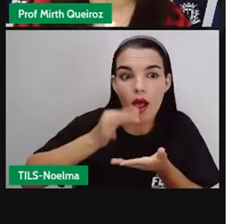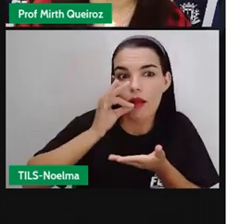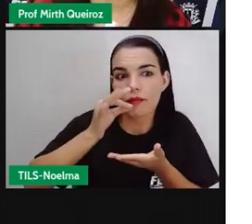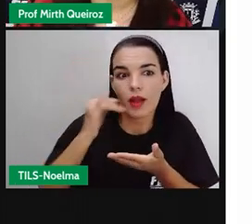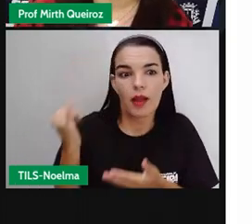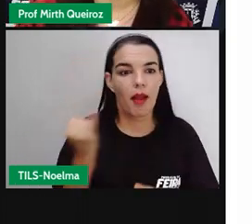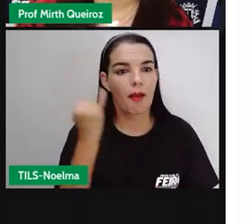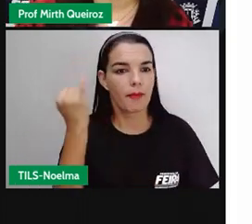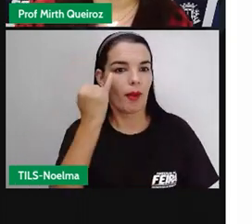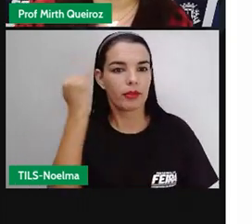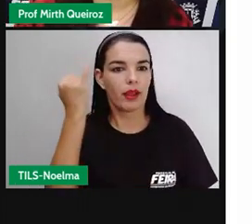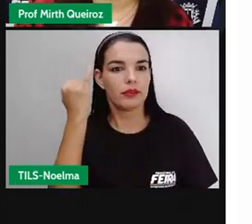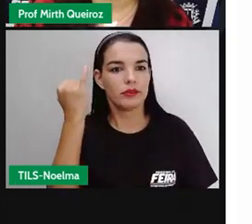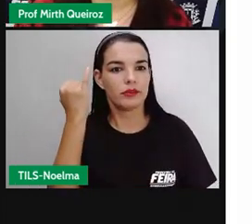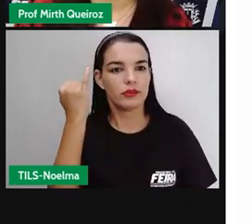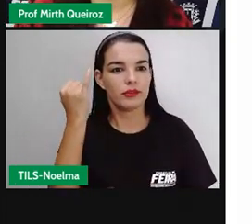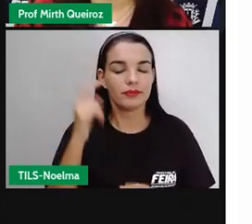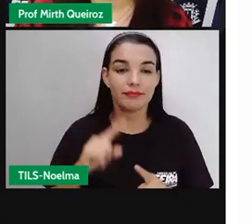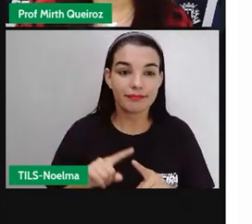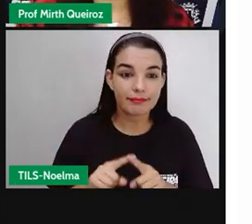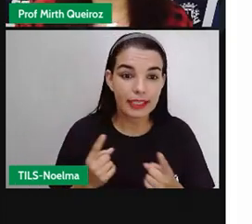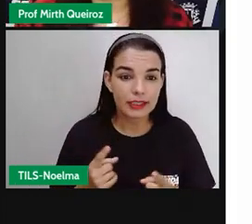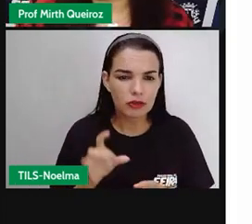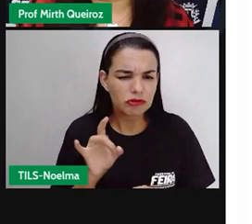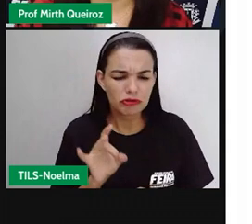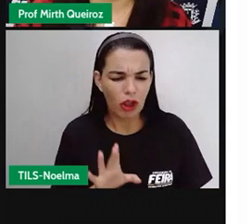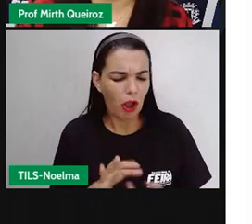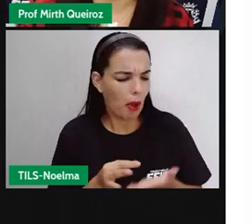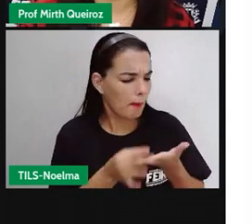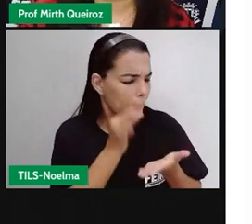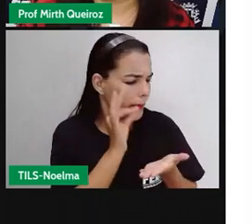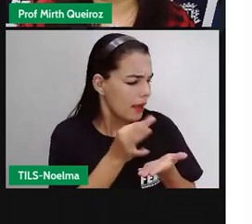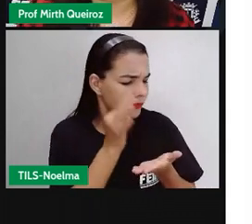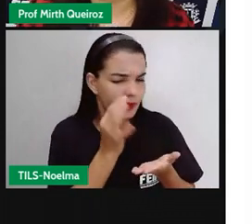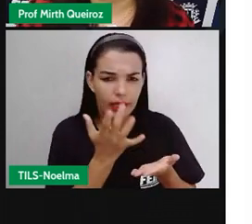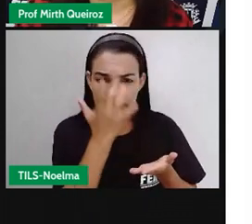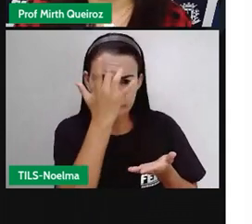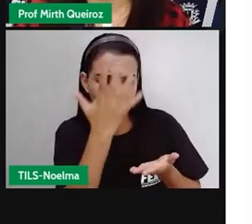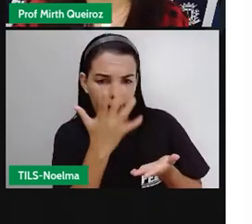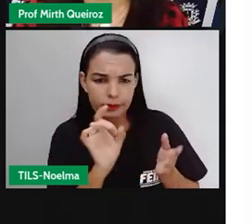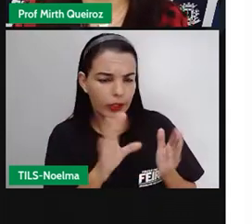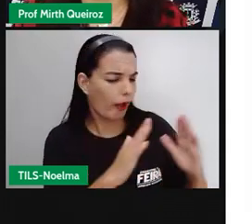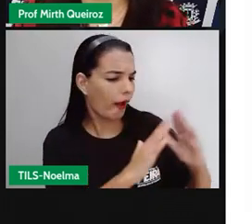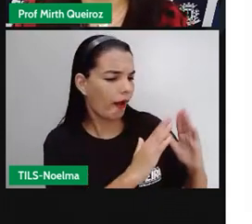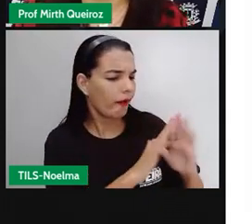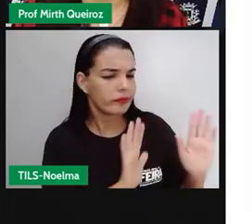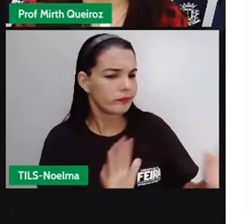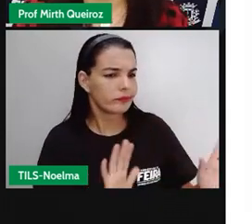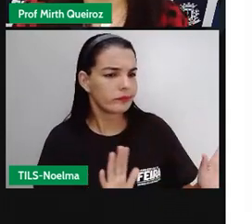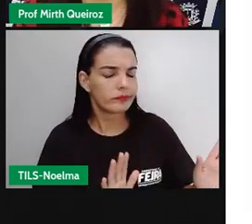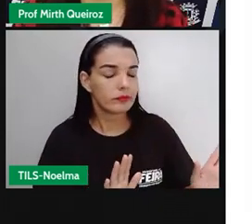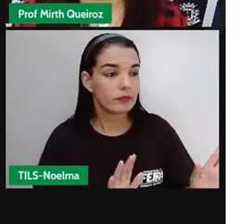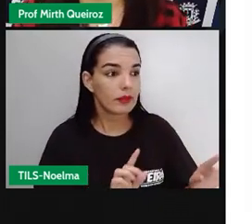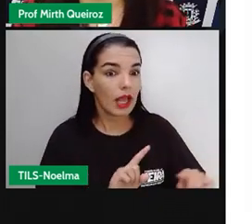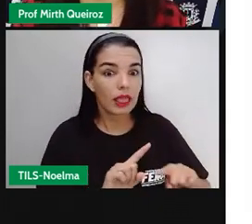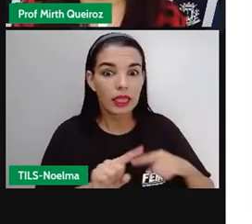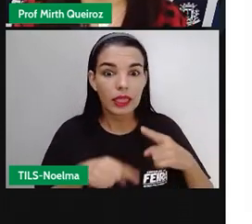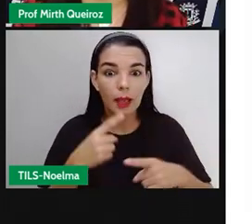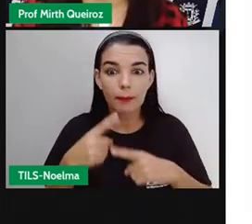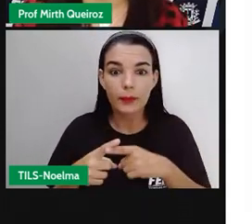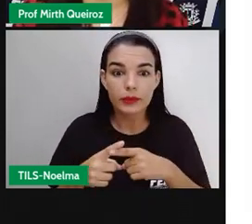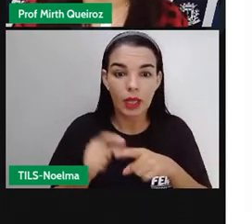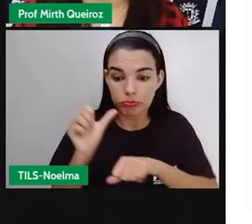era utilizado como uma bebida doméstica, né, uso doméstico? E passou-se, assim, a ser